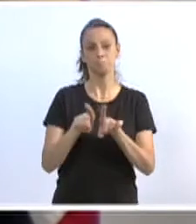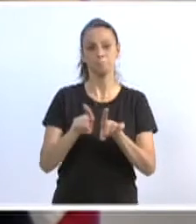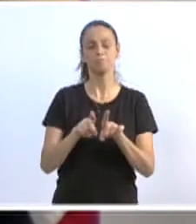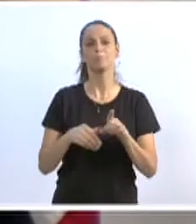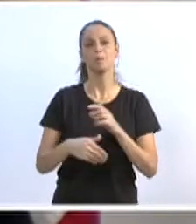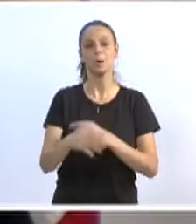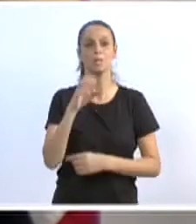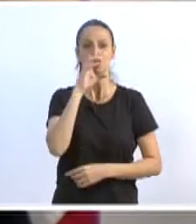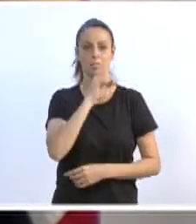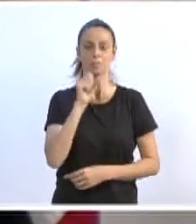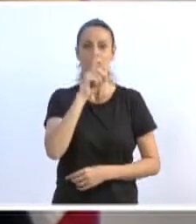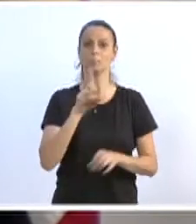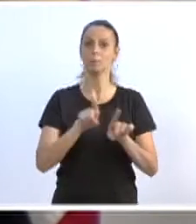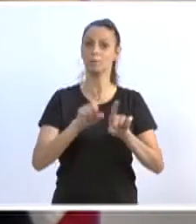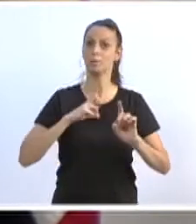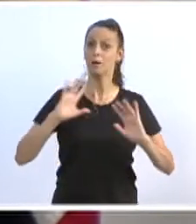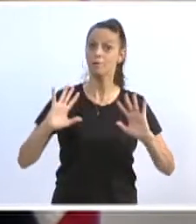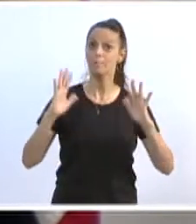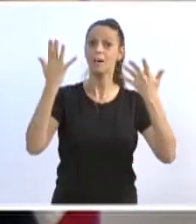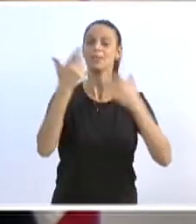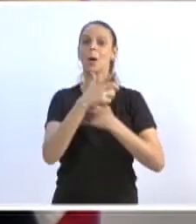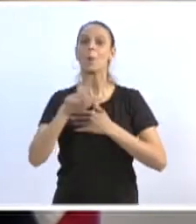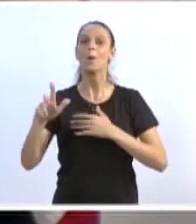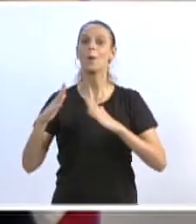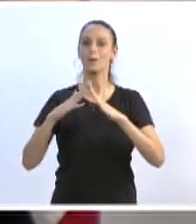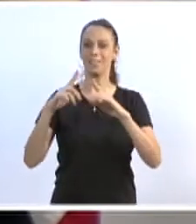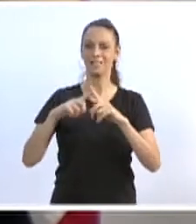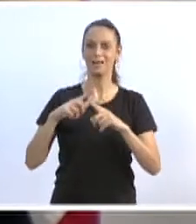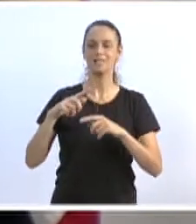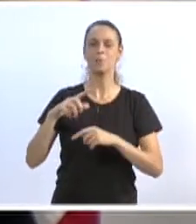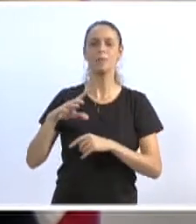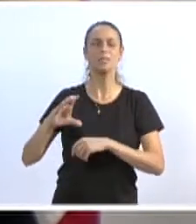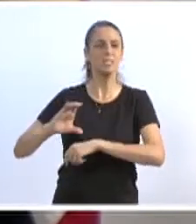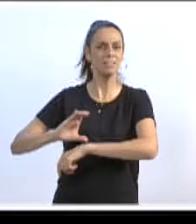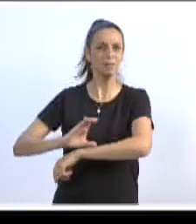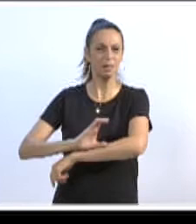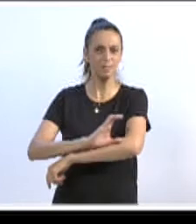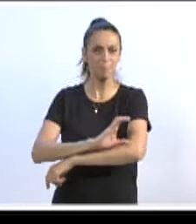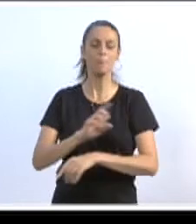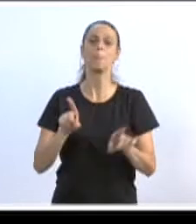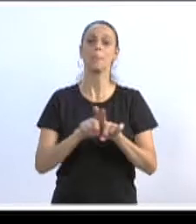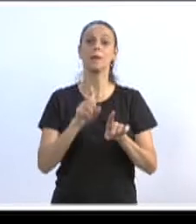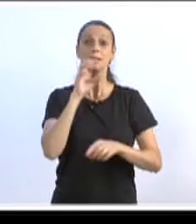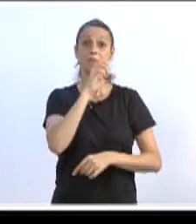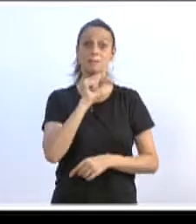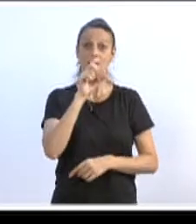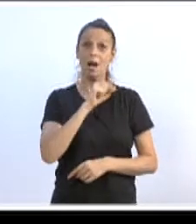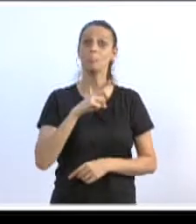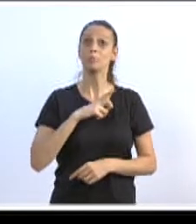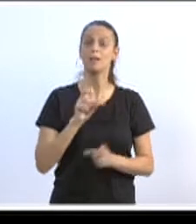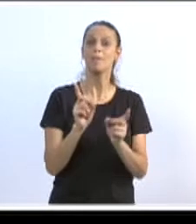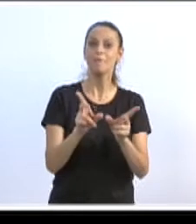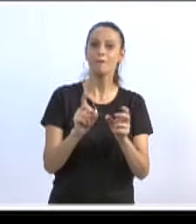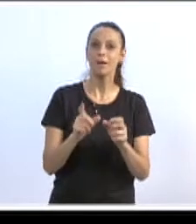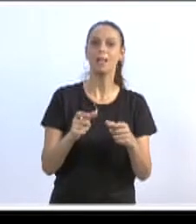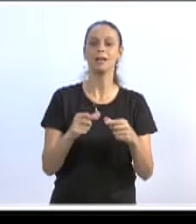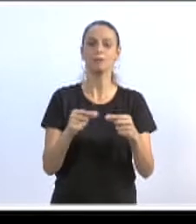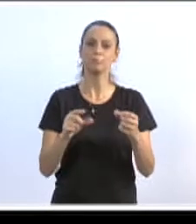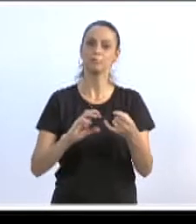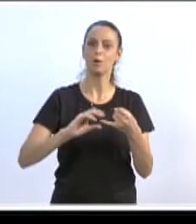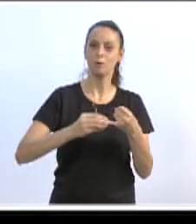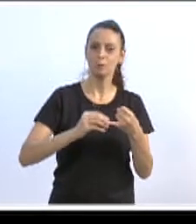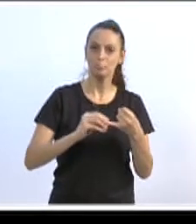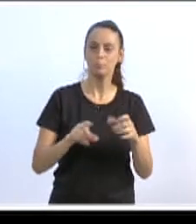sábado e domingo acontece a festa do São José Operário na Itapava Central. Sábado também a quinta feijoada do aniversário do Colégio do